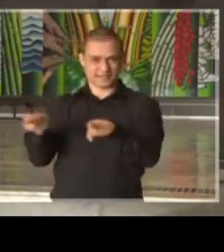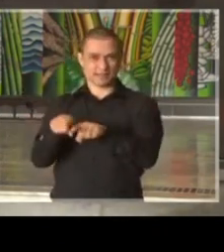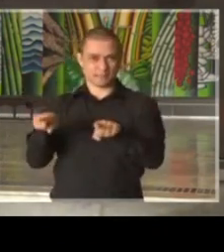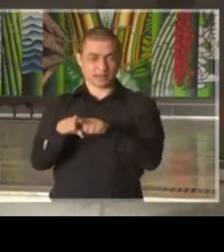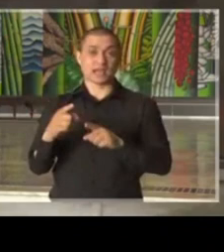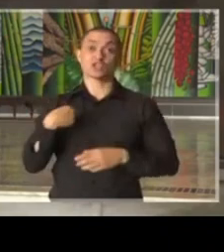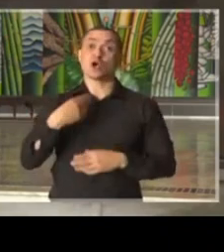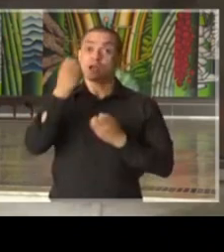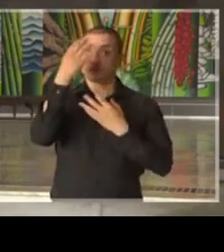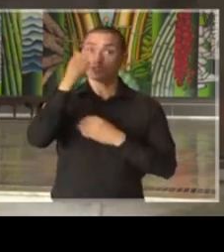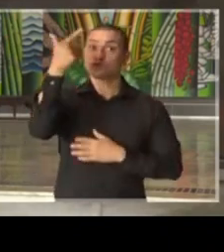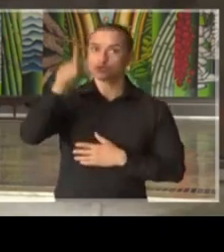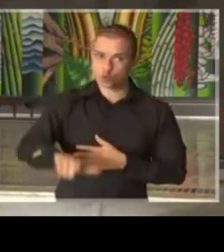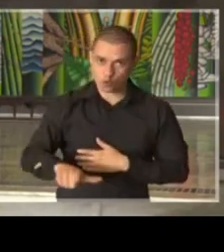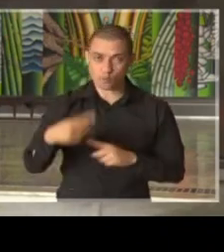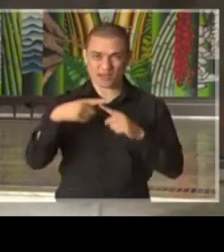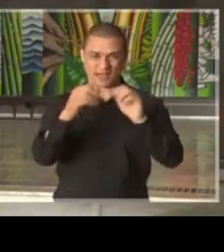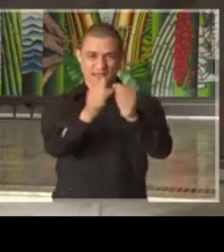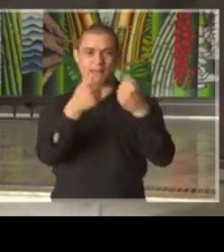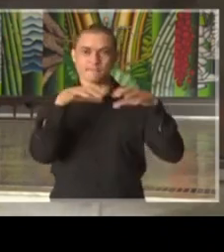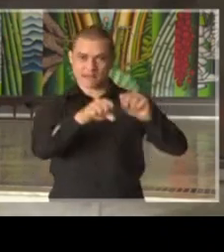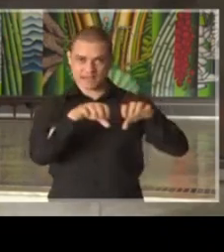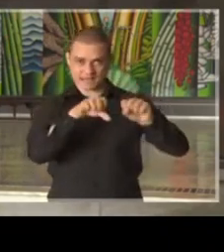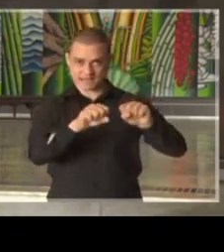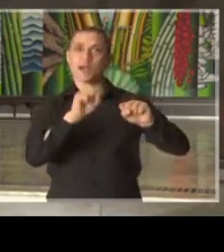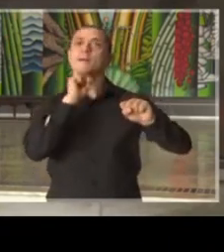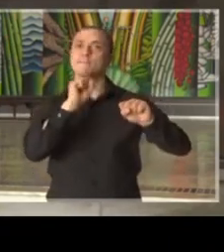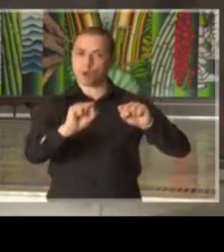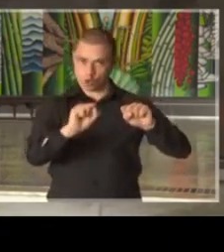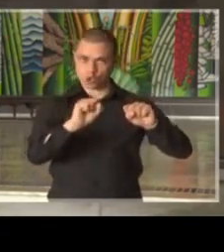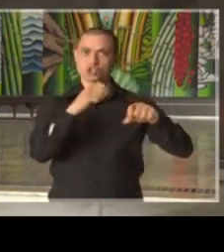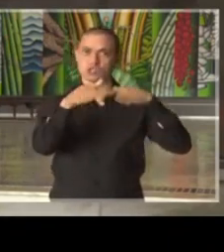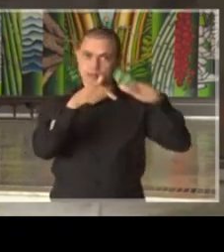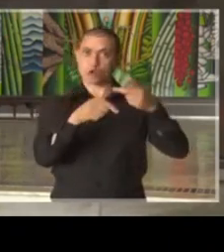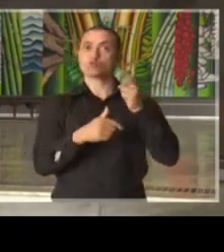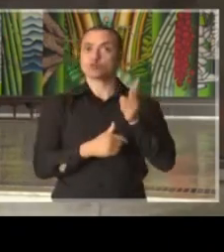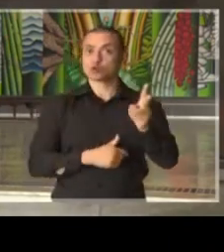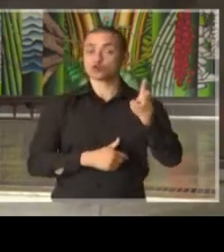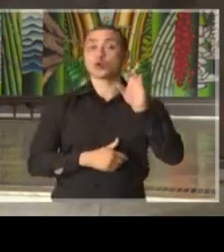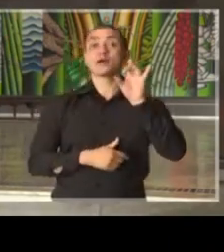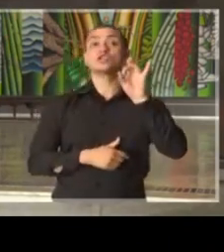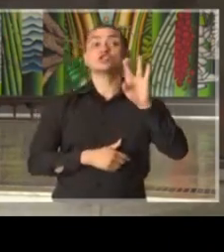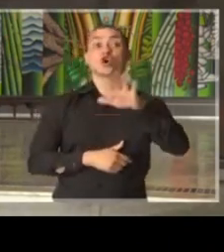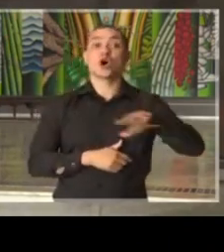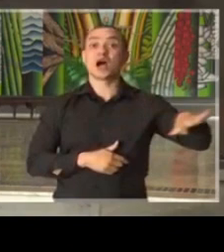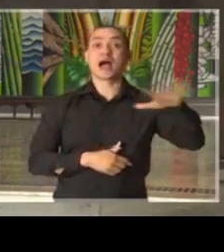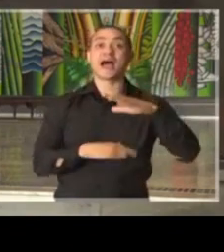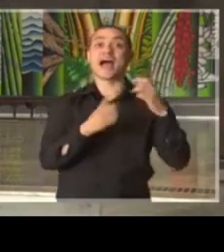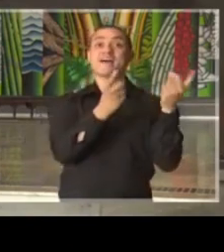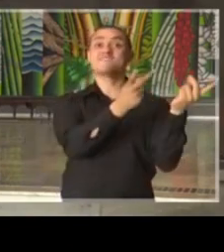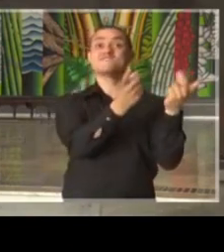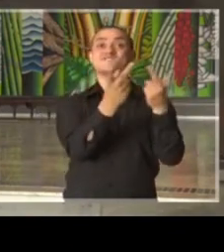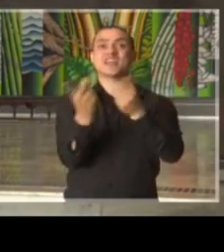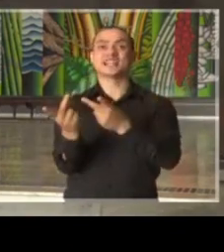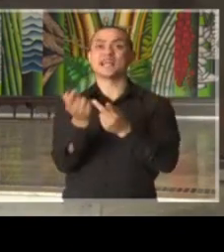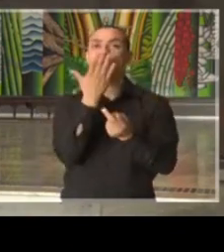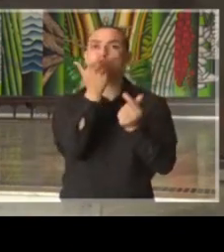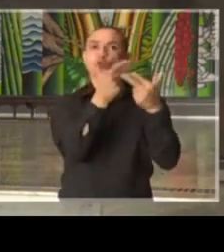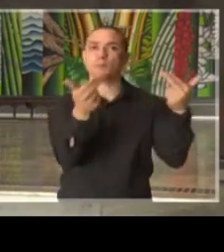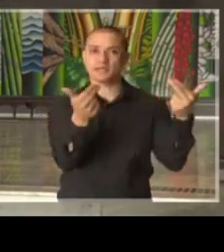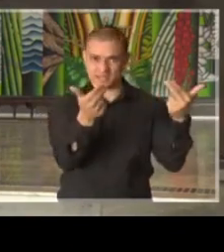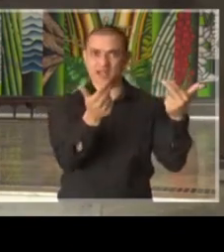renovar a informação de que as padarias poderão continuar funcionando na sua parte de venda de